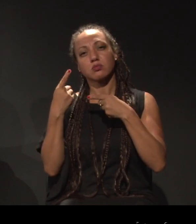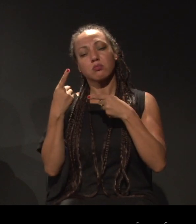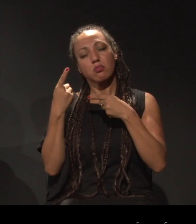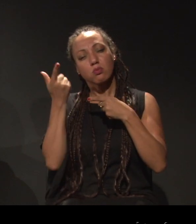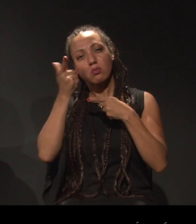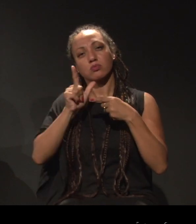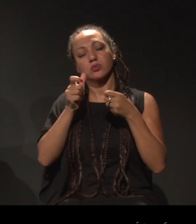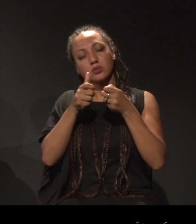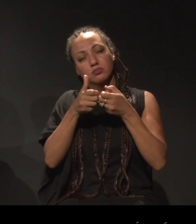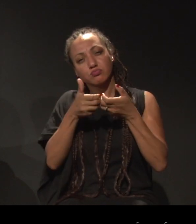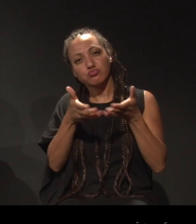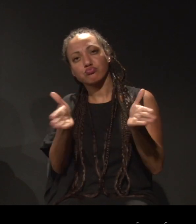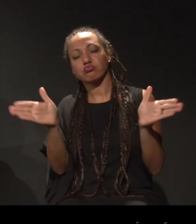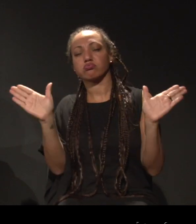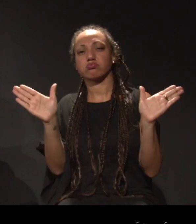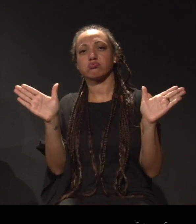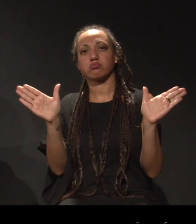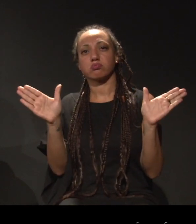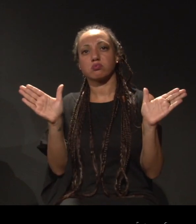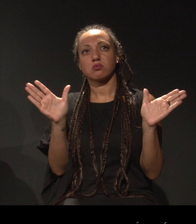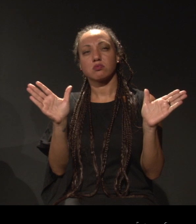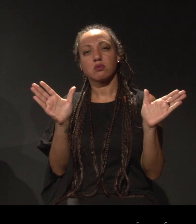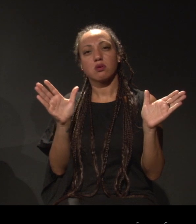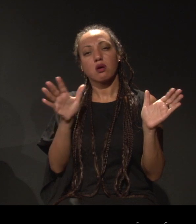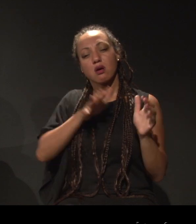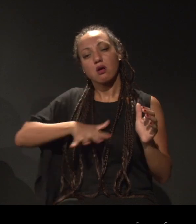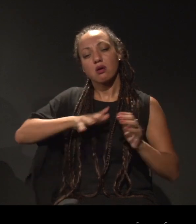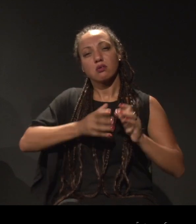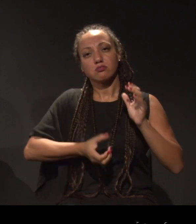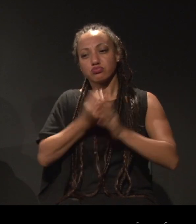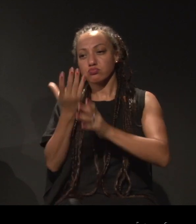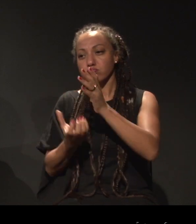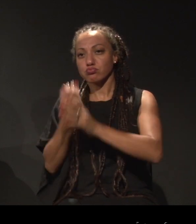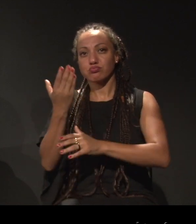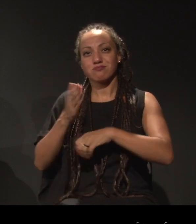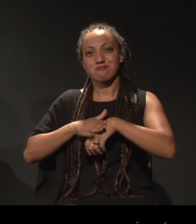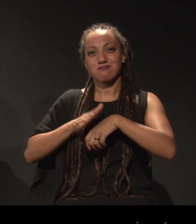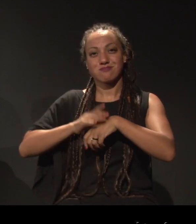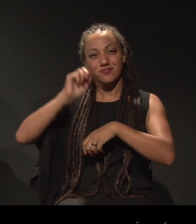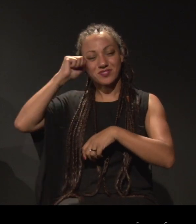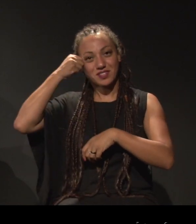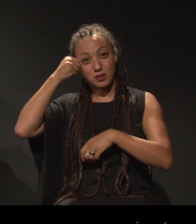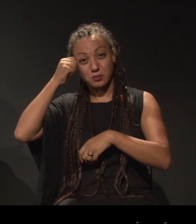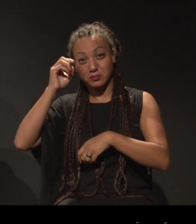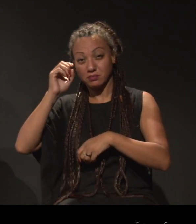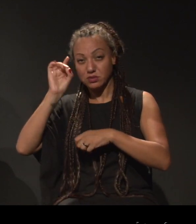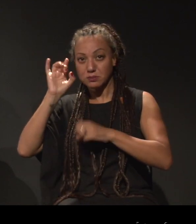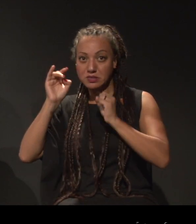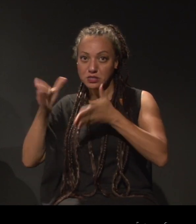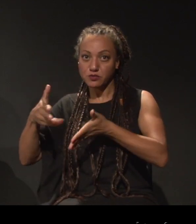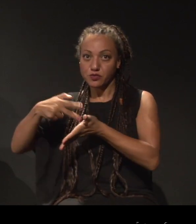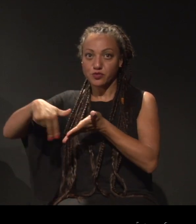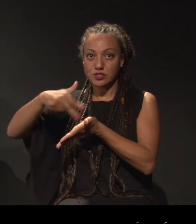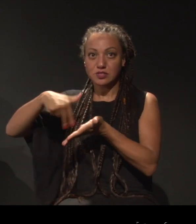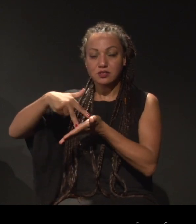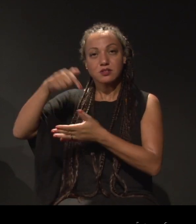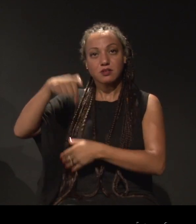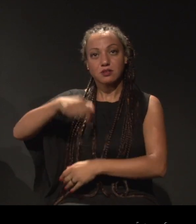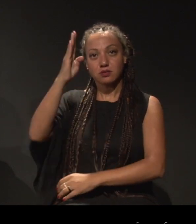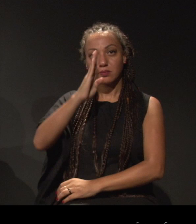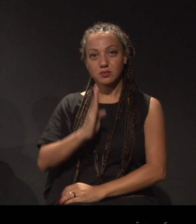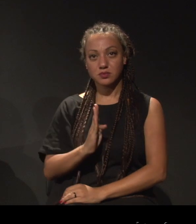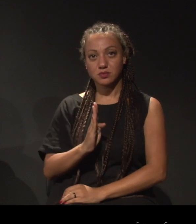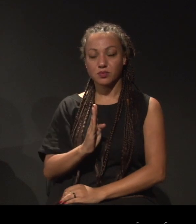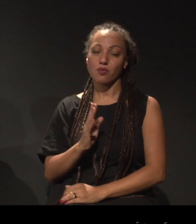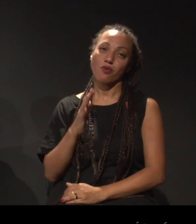mais os espaços para a produção negra em dança, especificamente, aqui no Brasil.